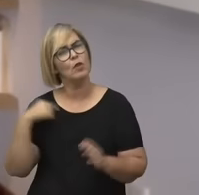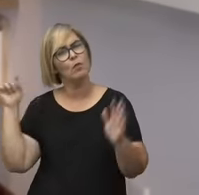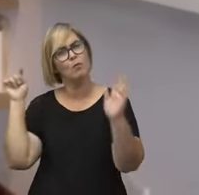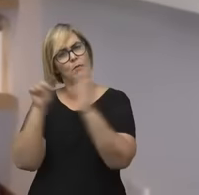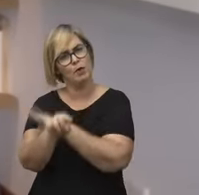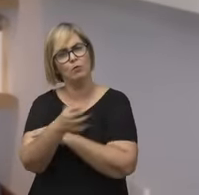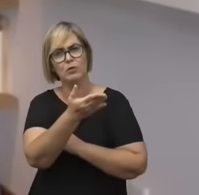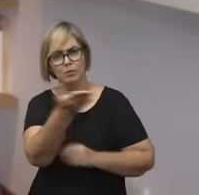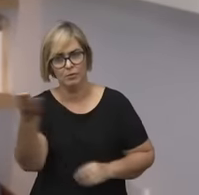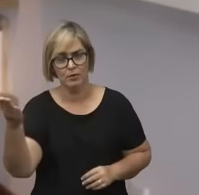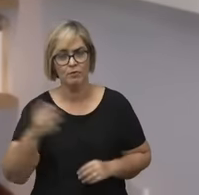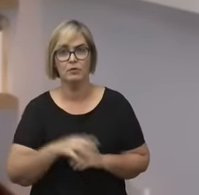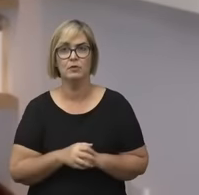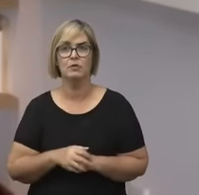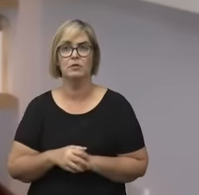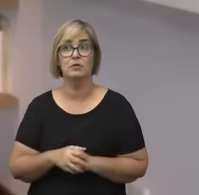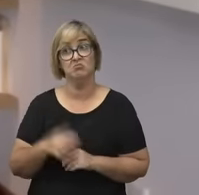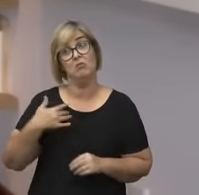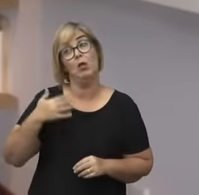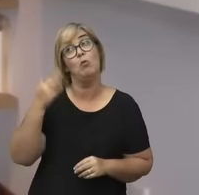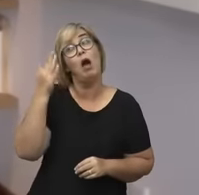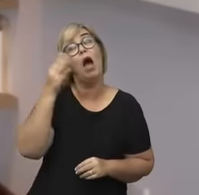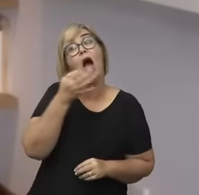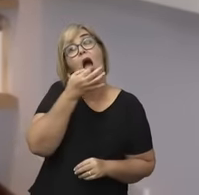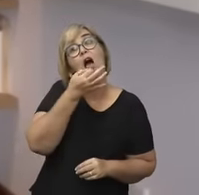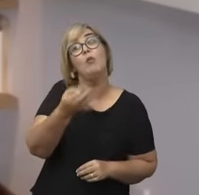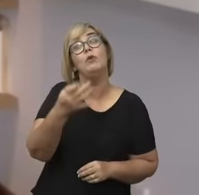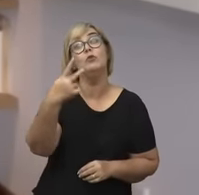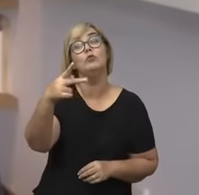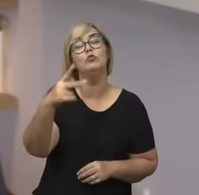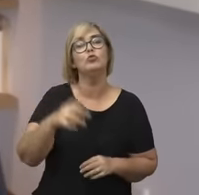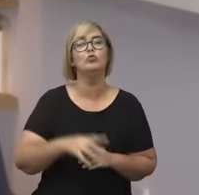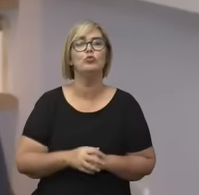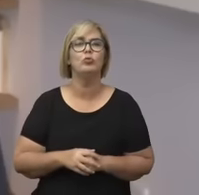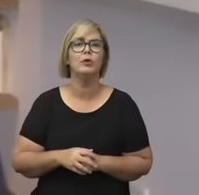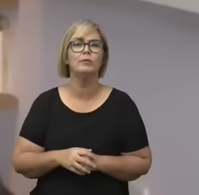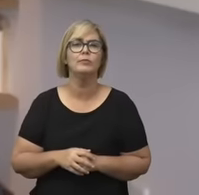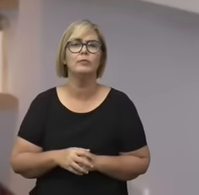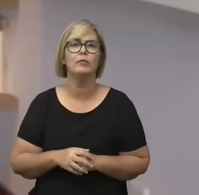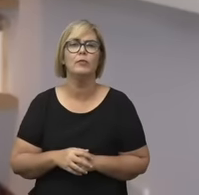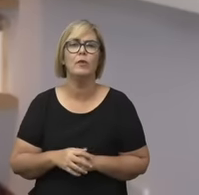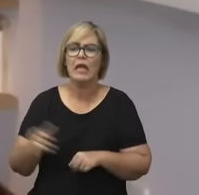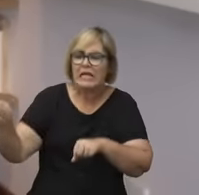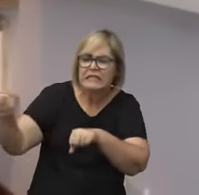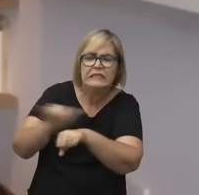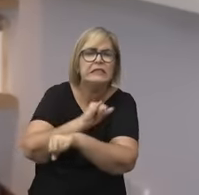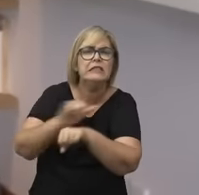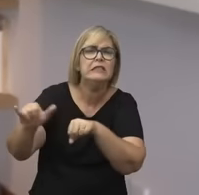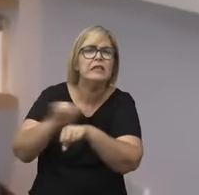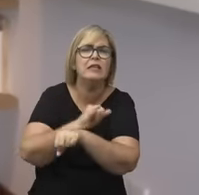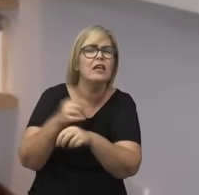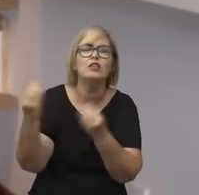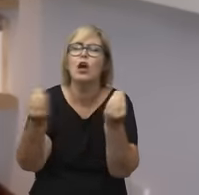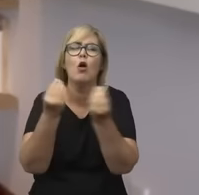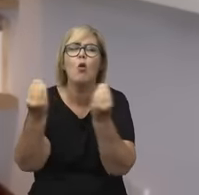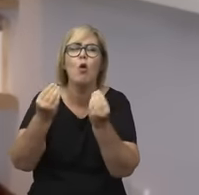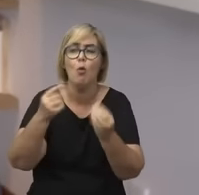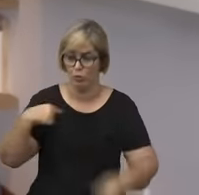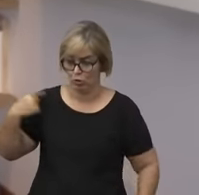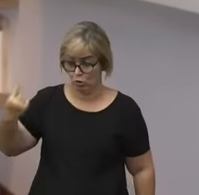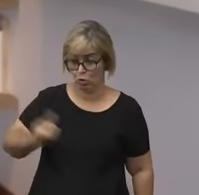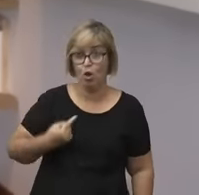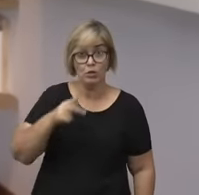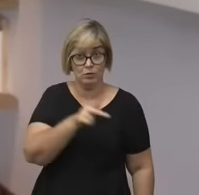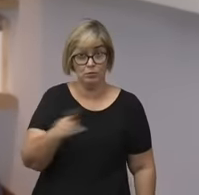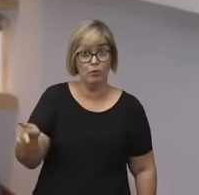qual seja a tua posição sobre isso, mas a pergunta é quais são as estratégias, Anastácia, que nós, professores e